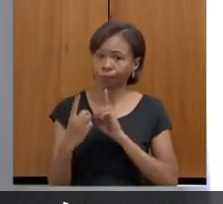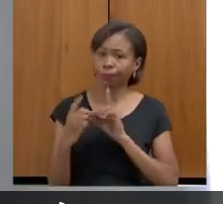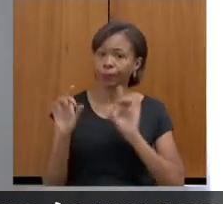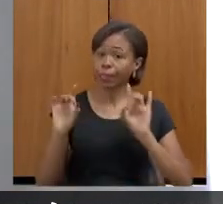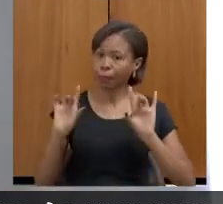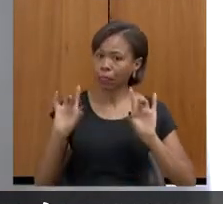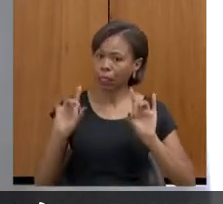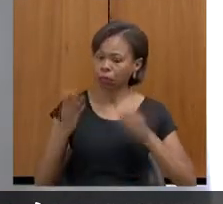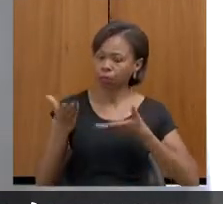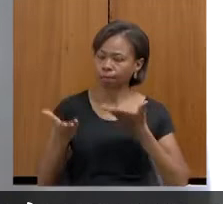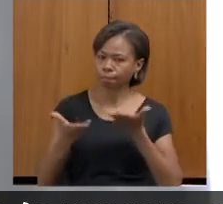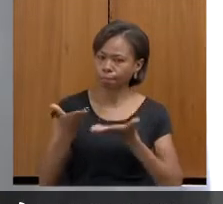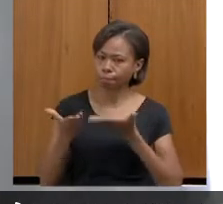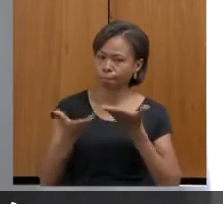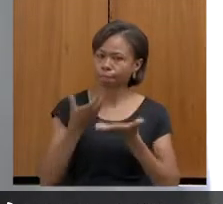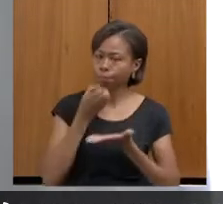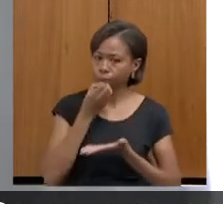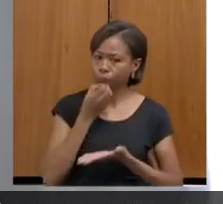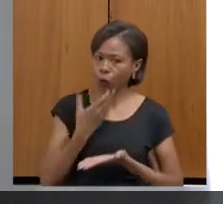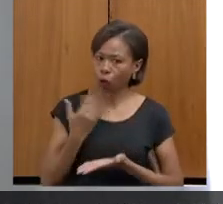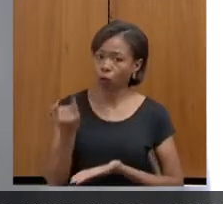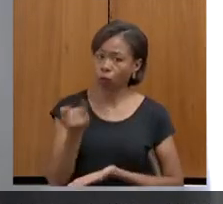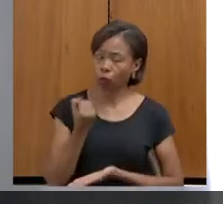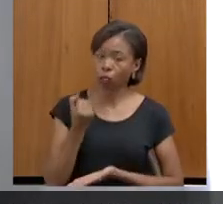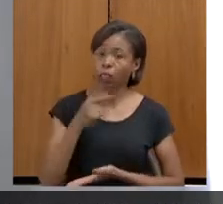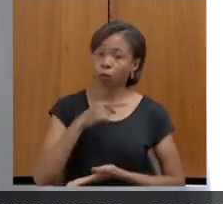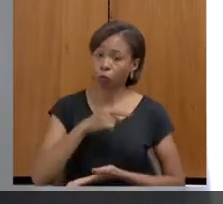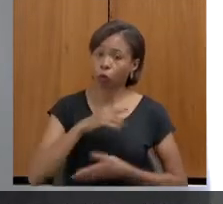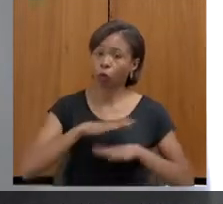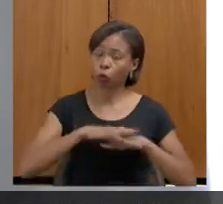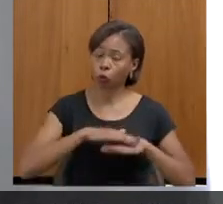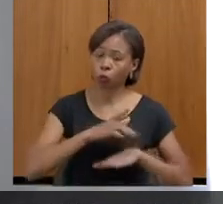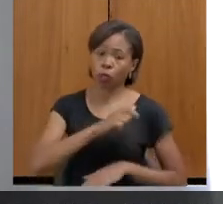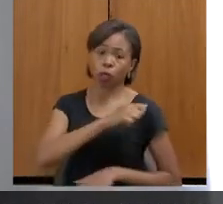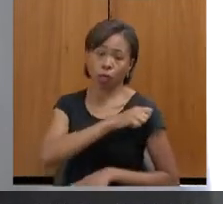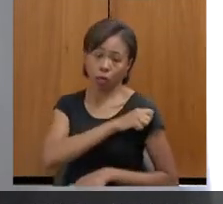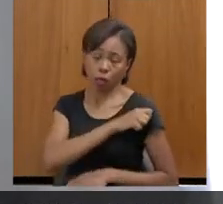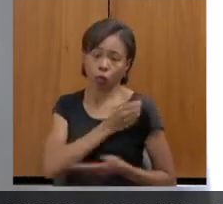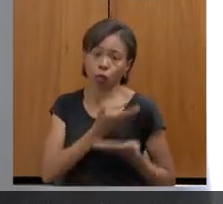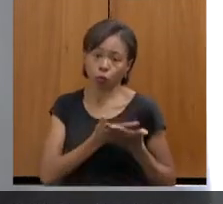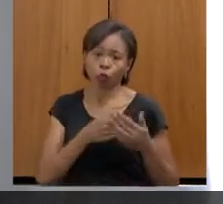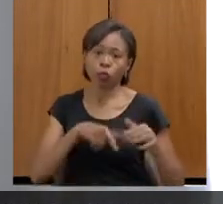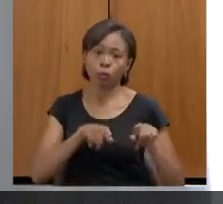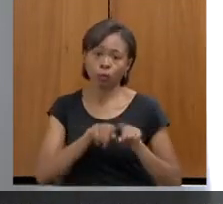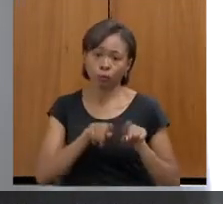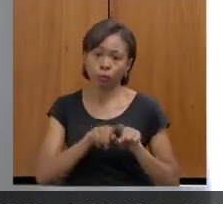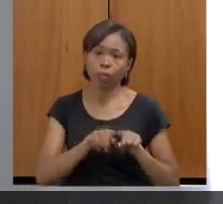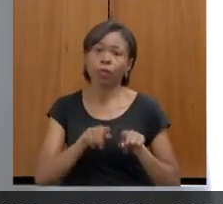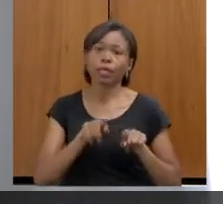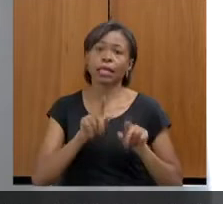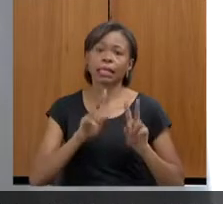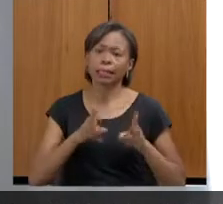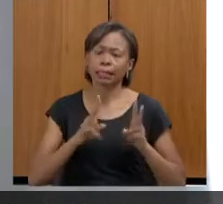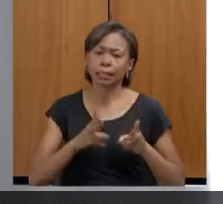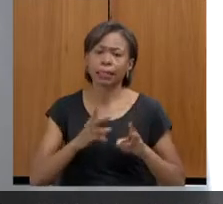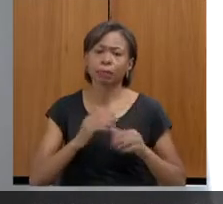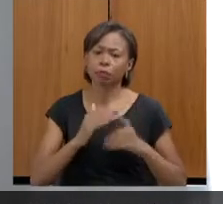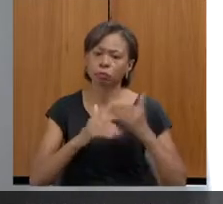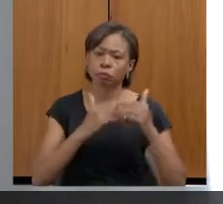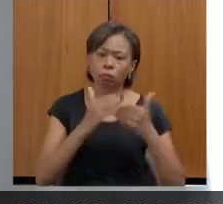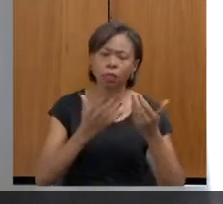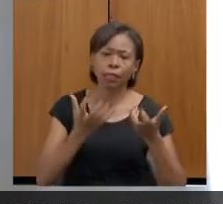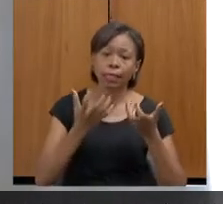é muito produtivo e muito benéfico também para os estudantes que sempre buscam, gostam de fazer esse